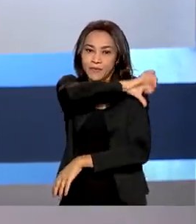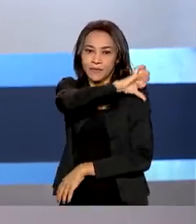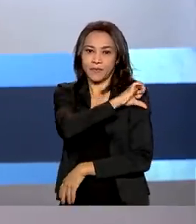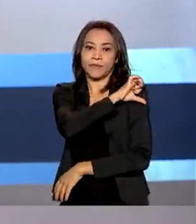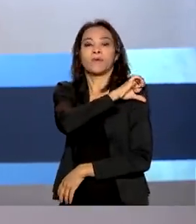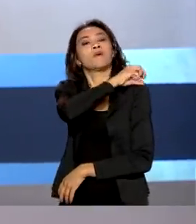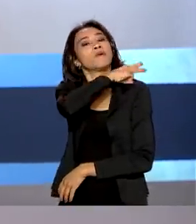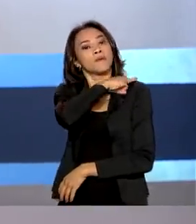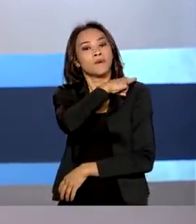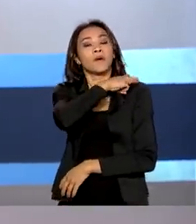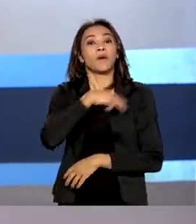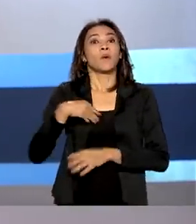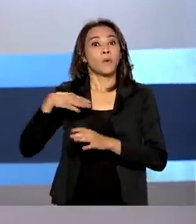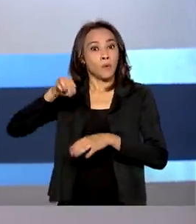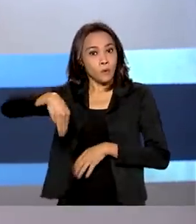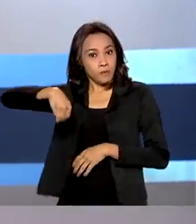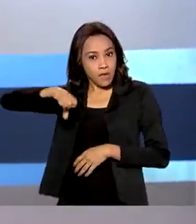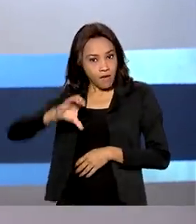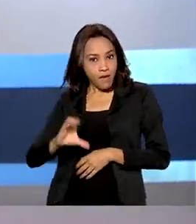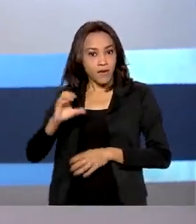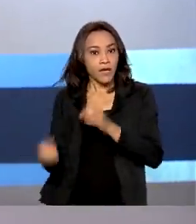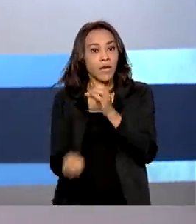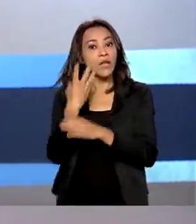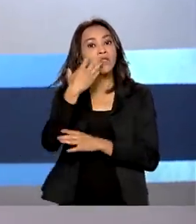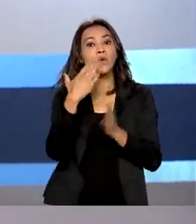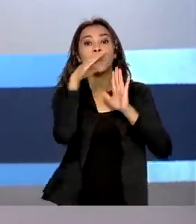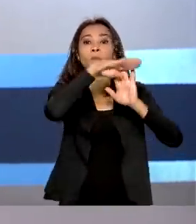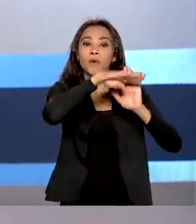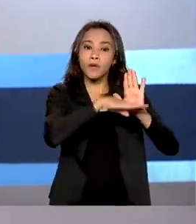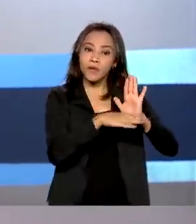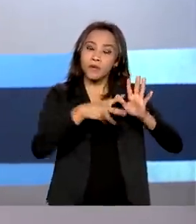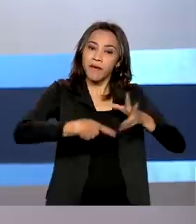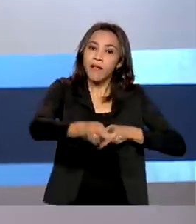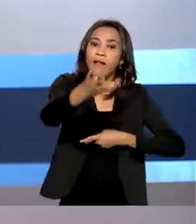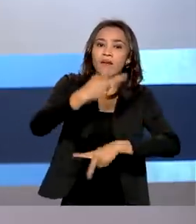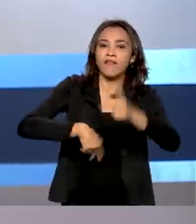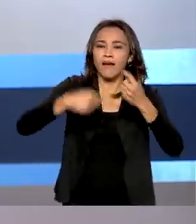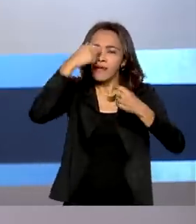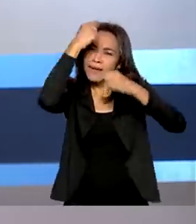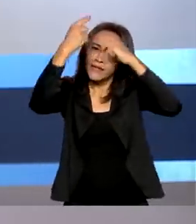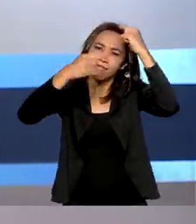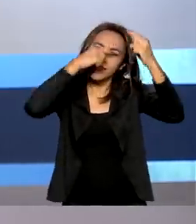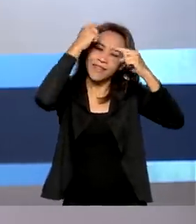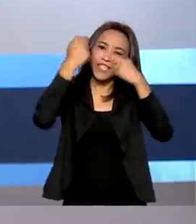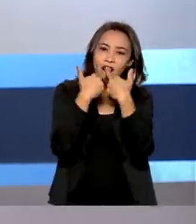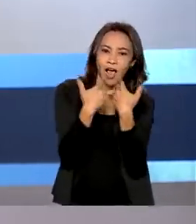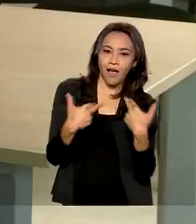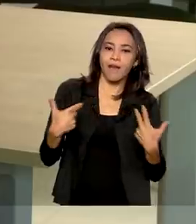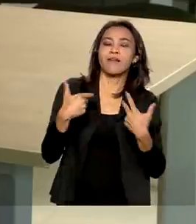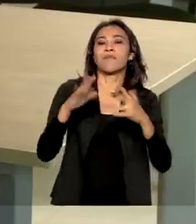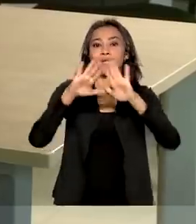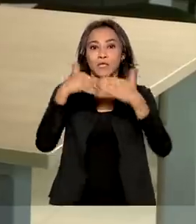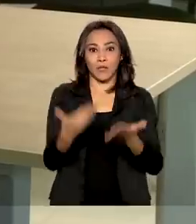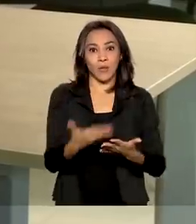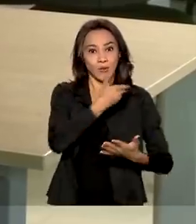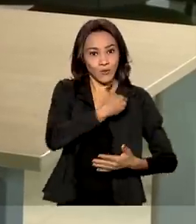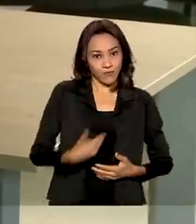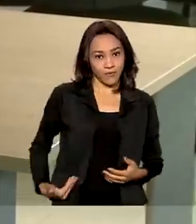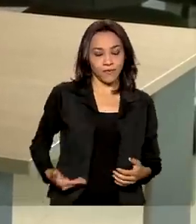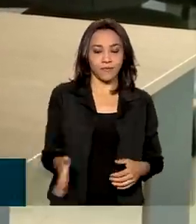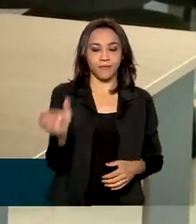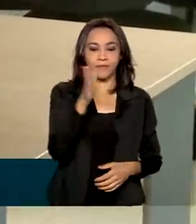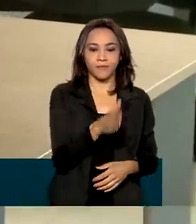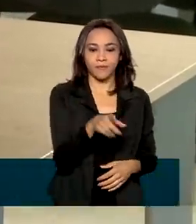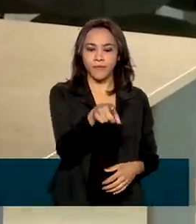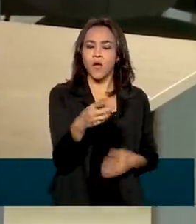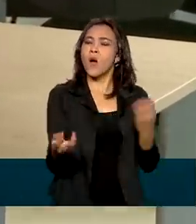levar laboratórios de criatividade e inovação a alunos e professores de escolas públicas. Como será